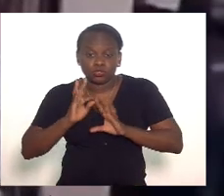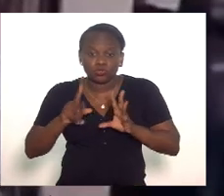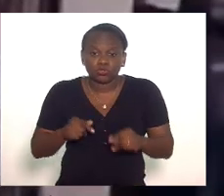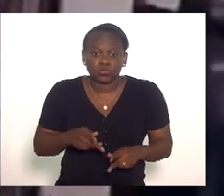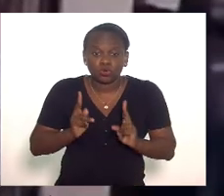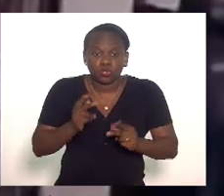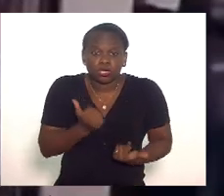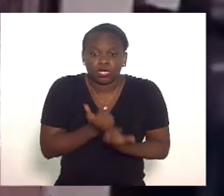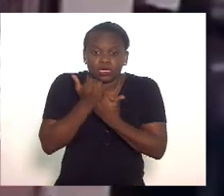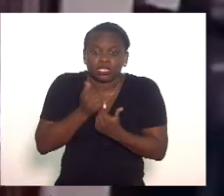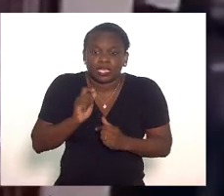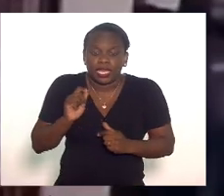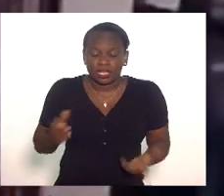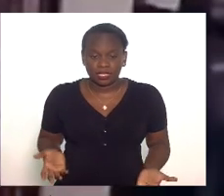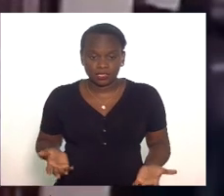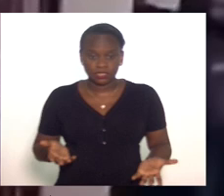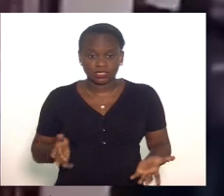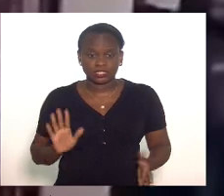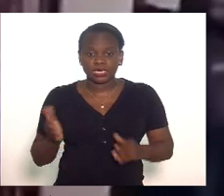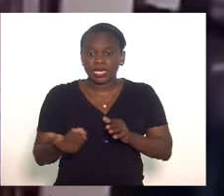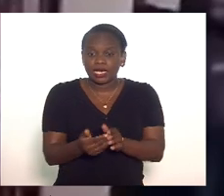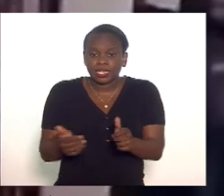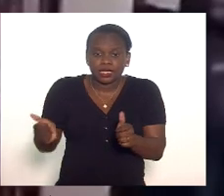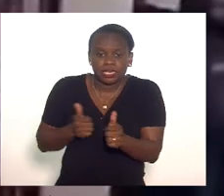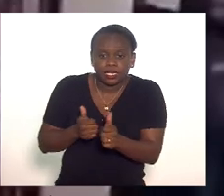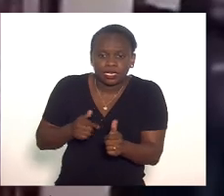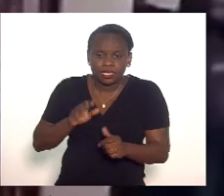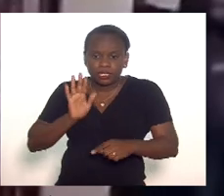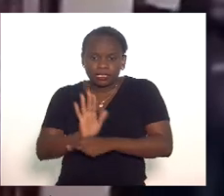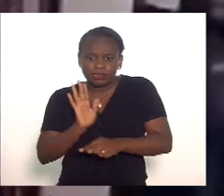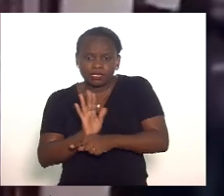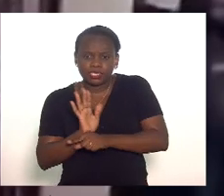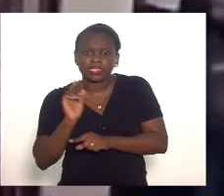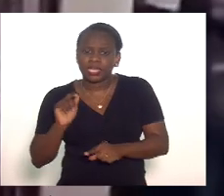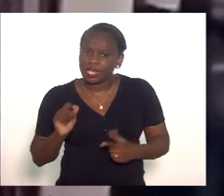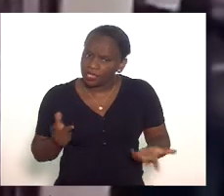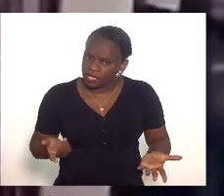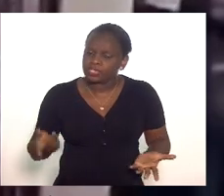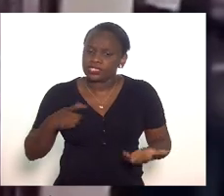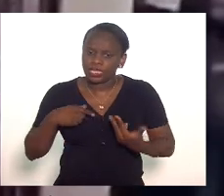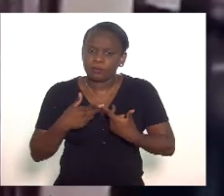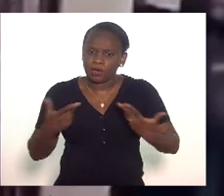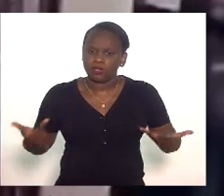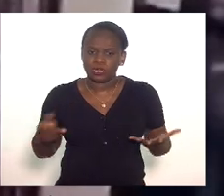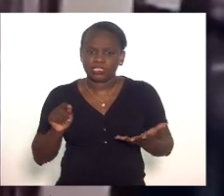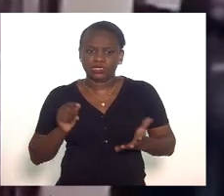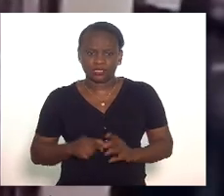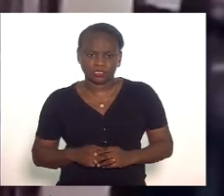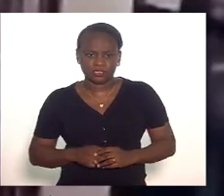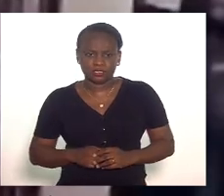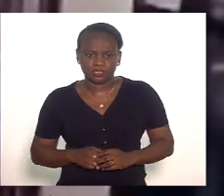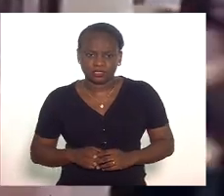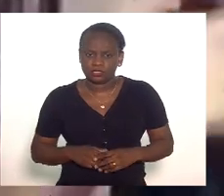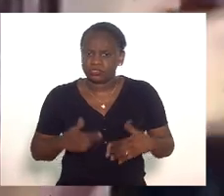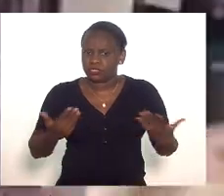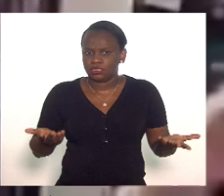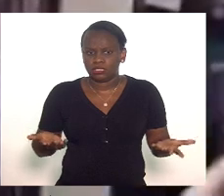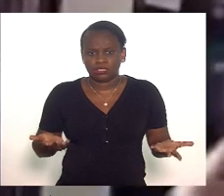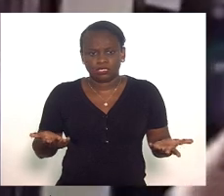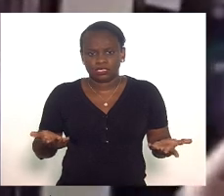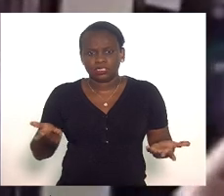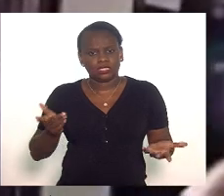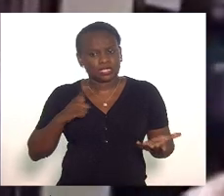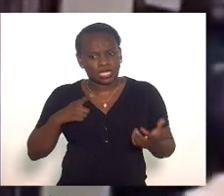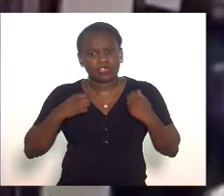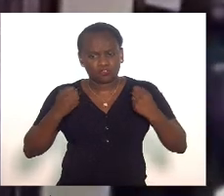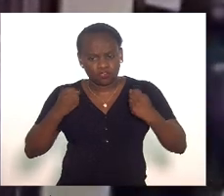quem é que está por detrás de tudo isto tem algumas forças aí ocultas ou não tem